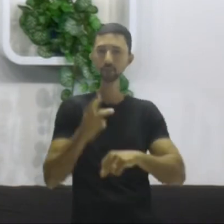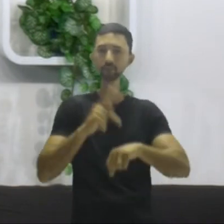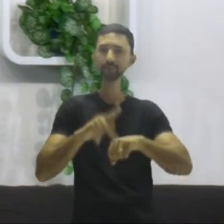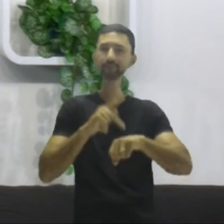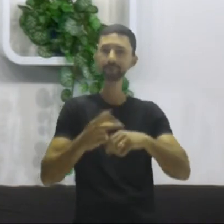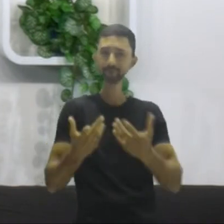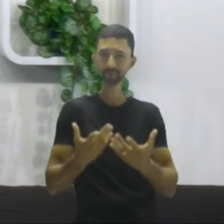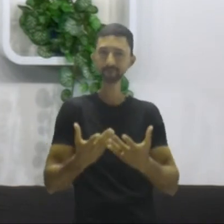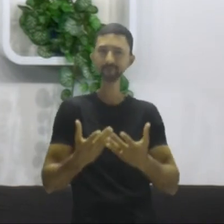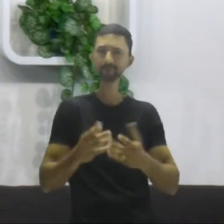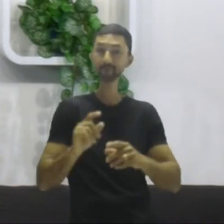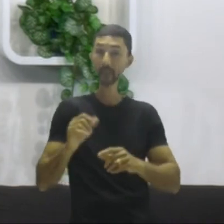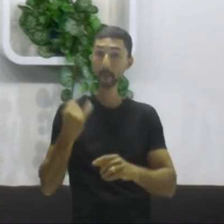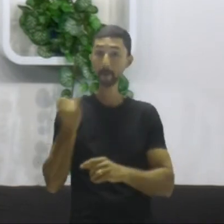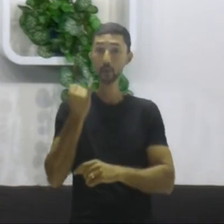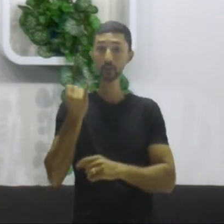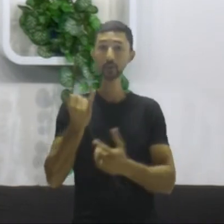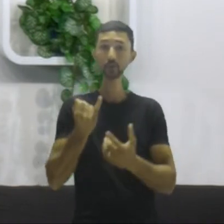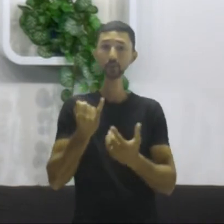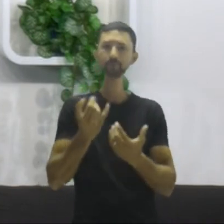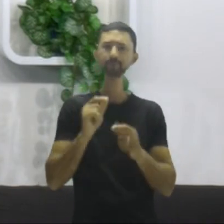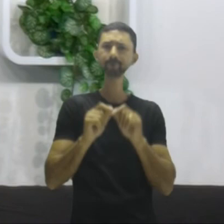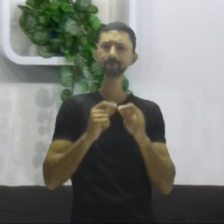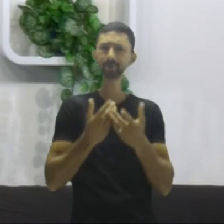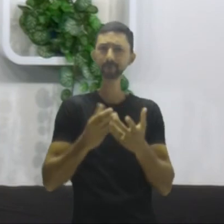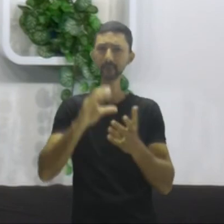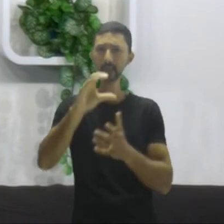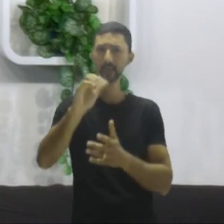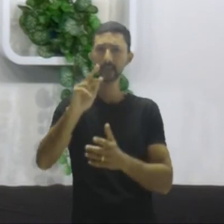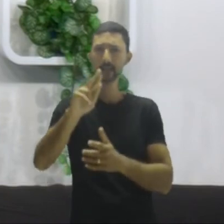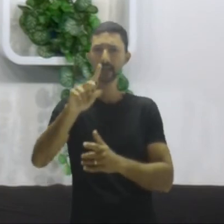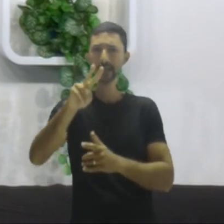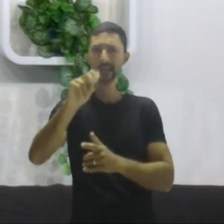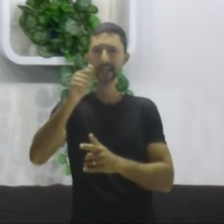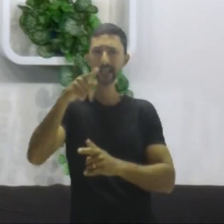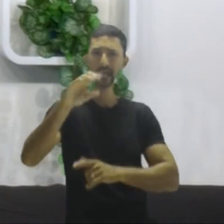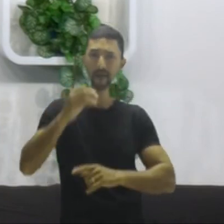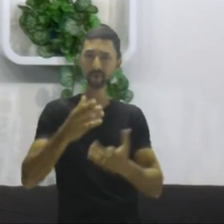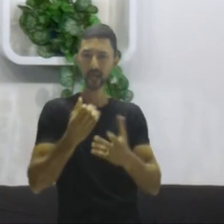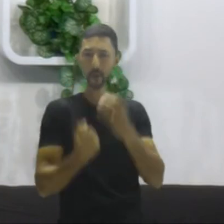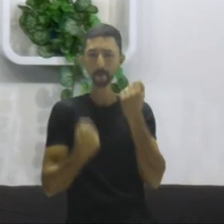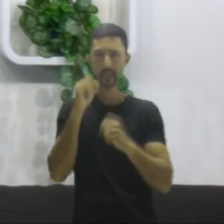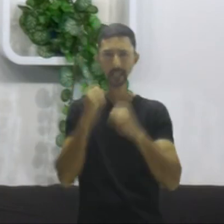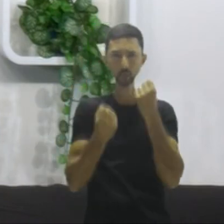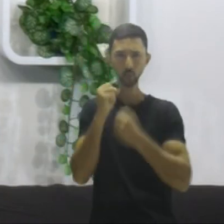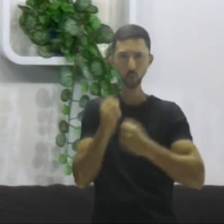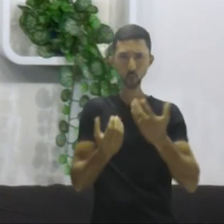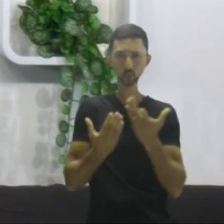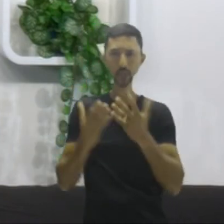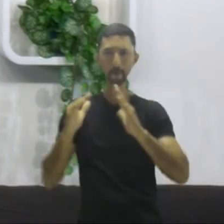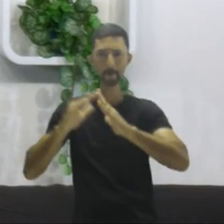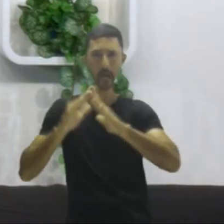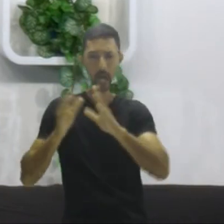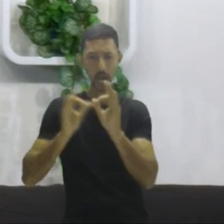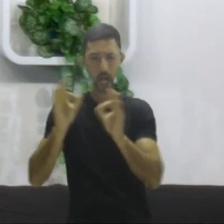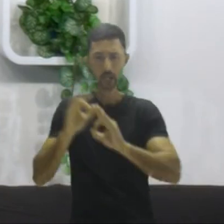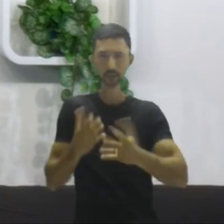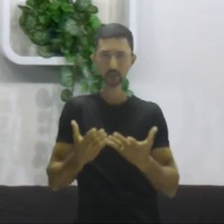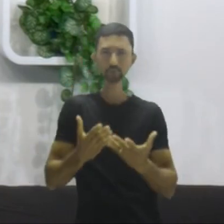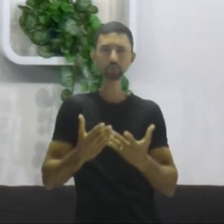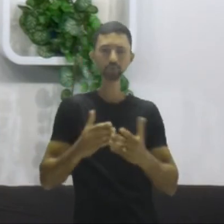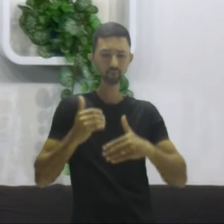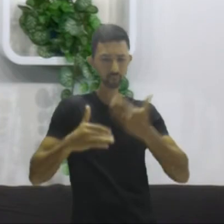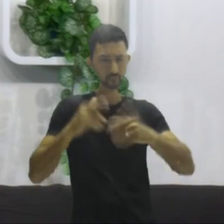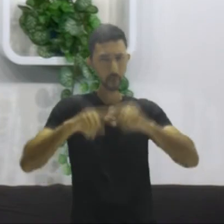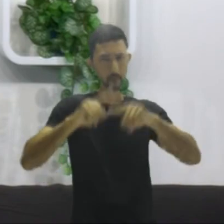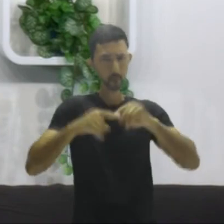de energia extremamente importante para a indústria, para o consumo doméstico e por aí vai.